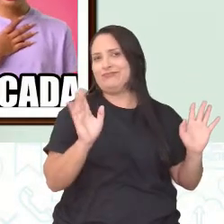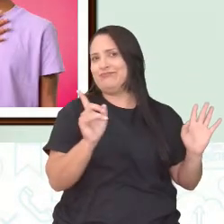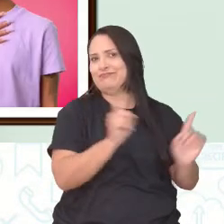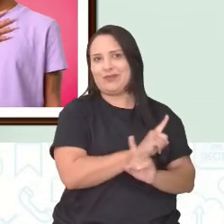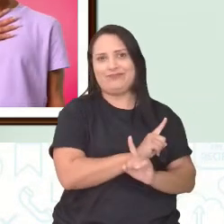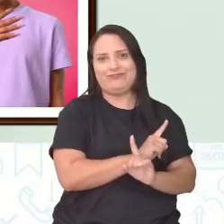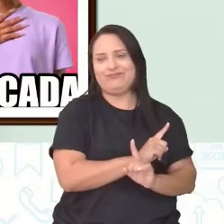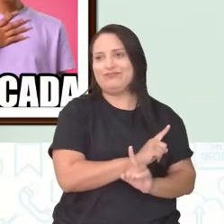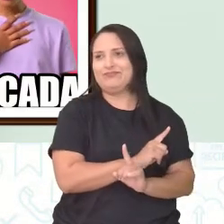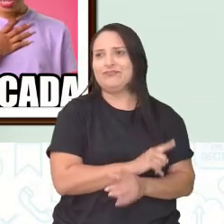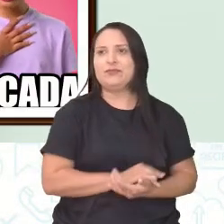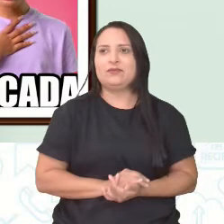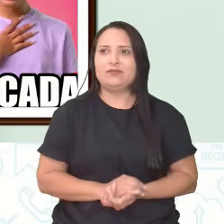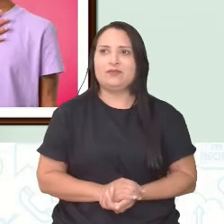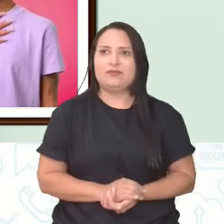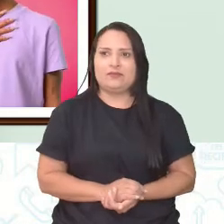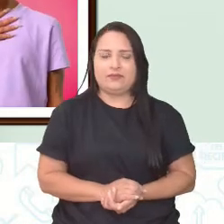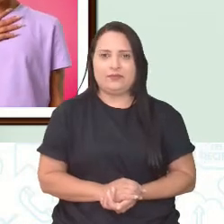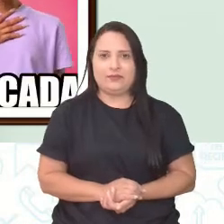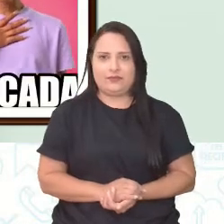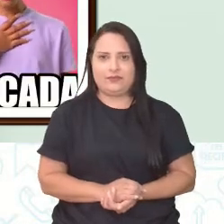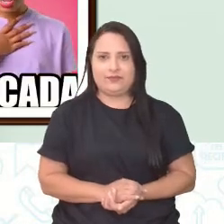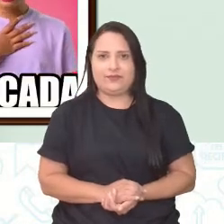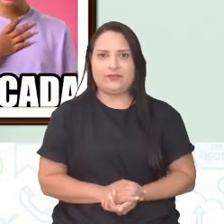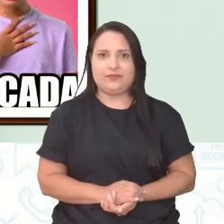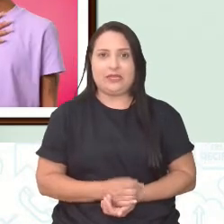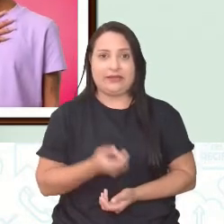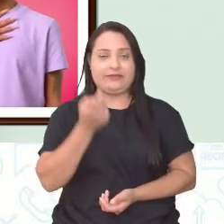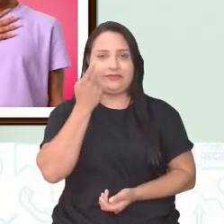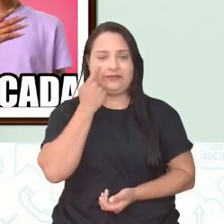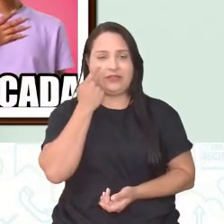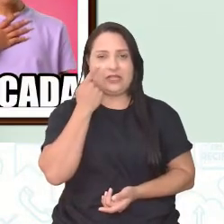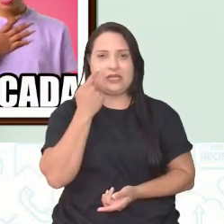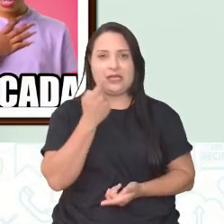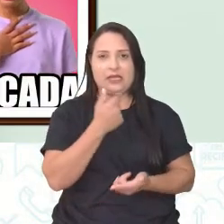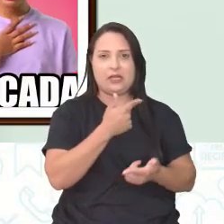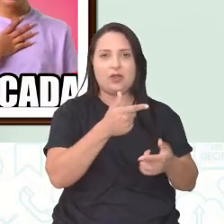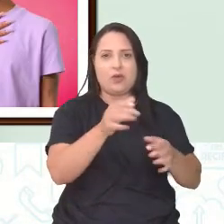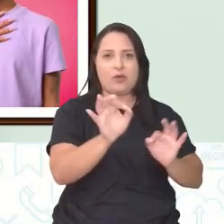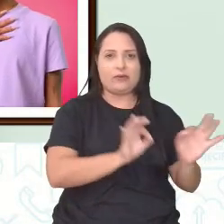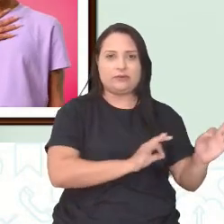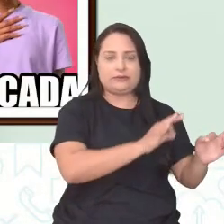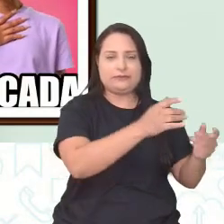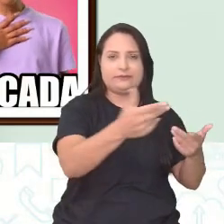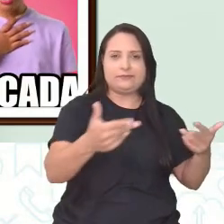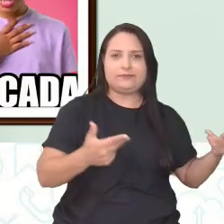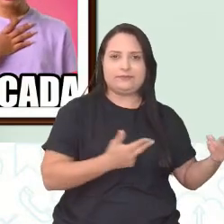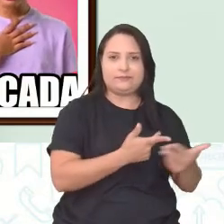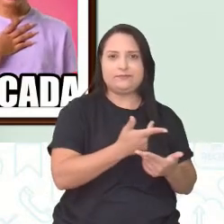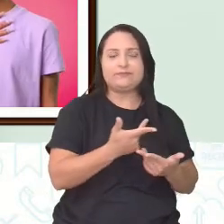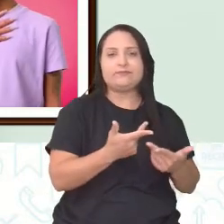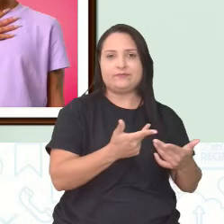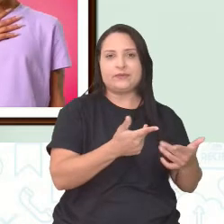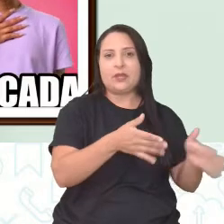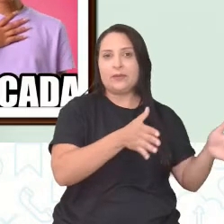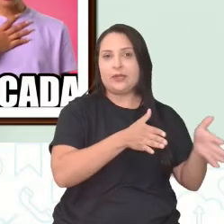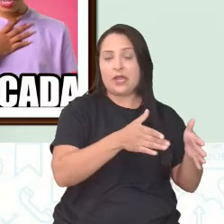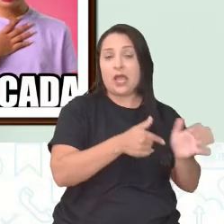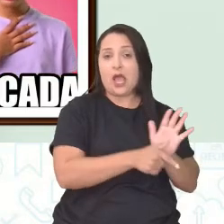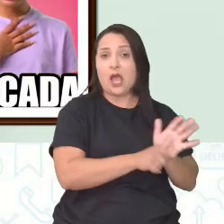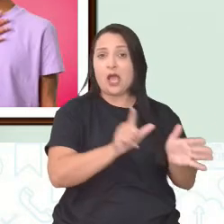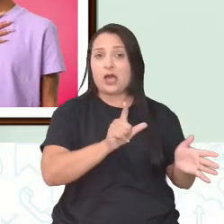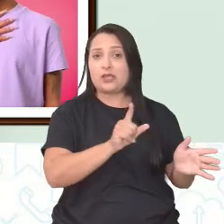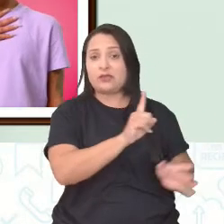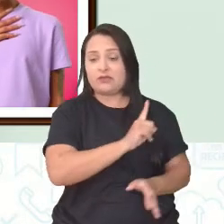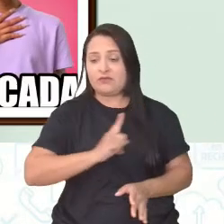E olha aí uma das questões aí que ele fez, né? No período. Antes de voltar para Portugal, Dom João